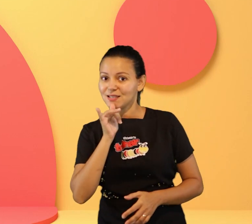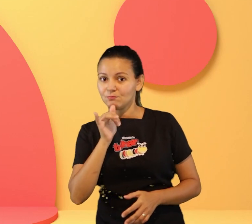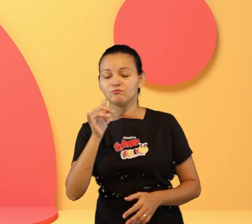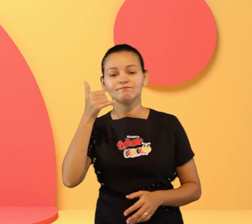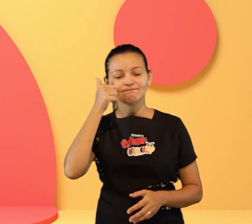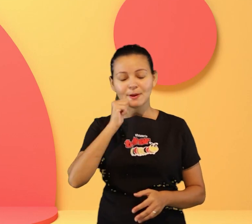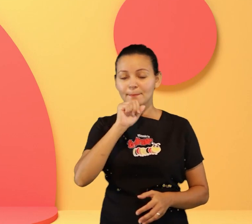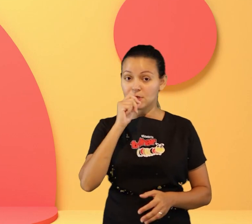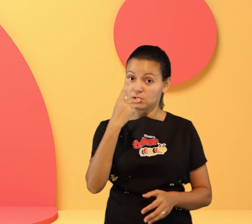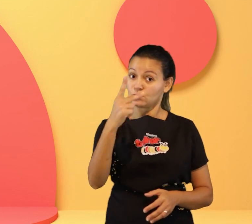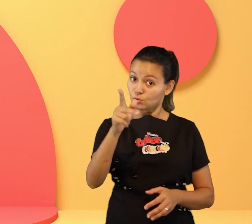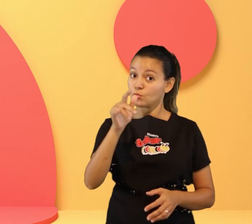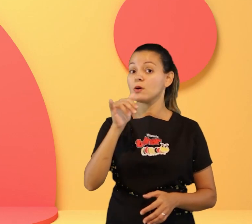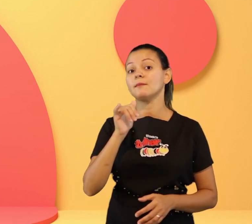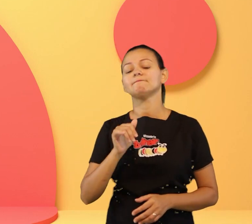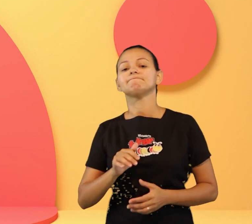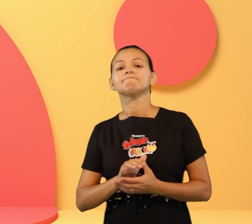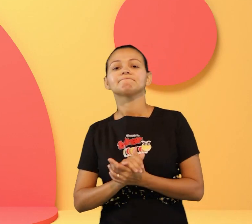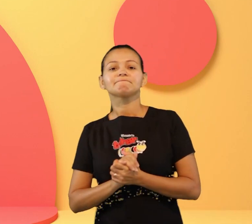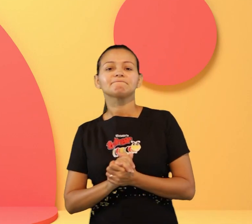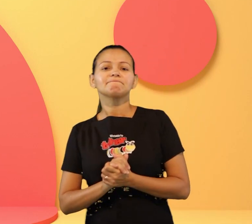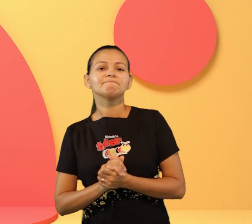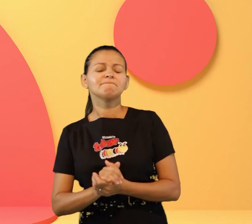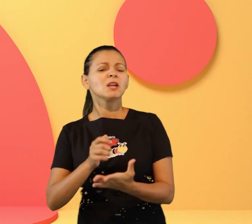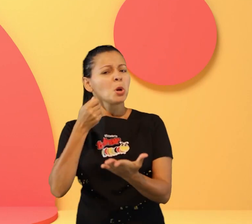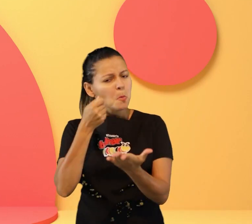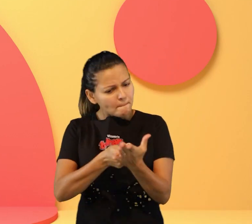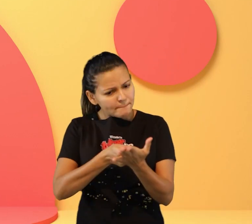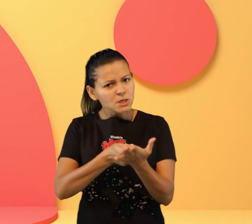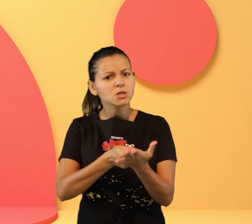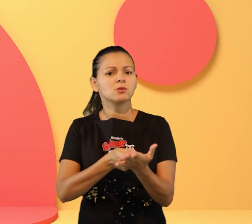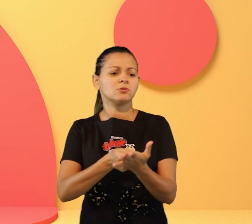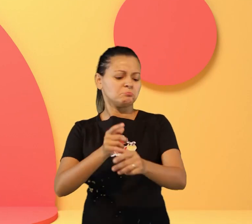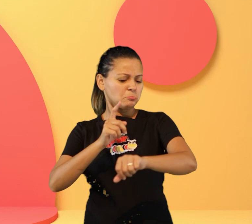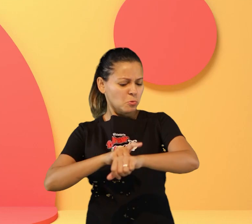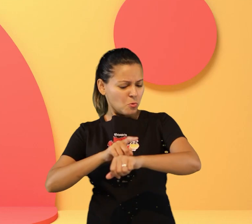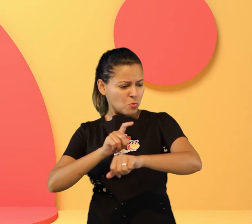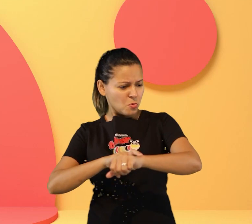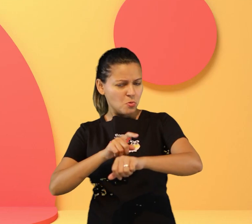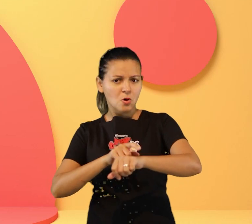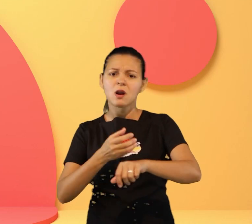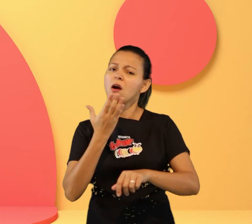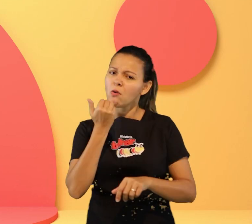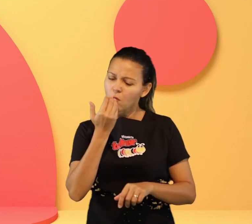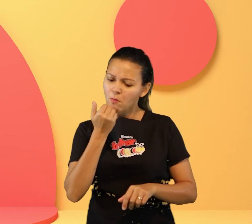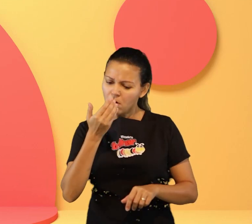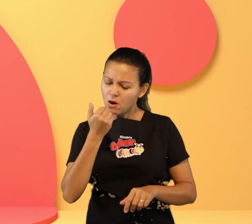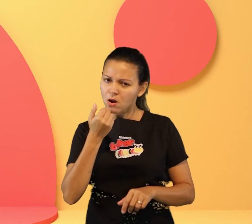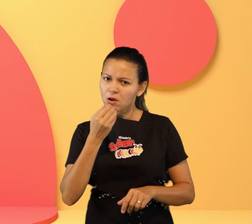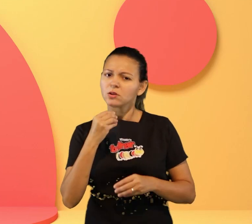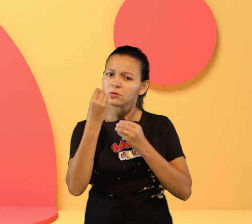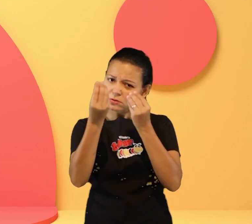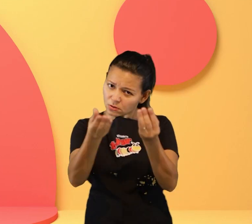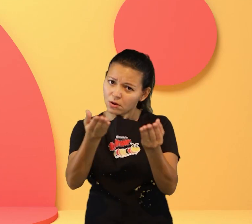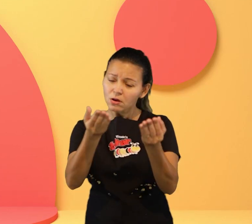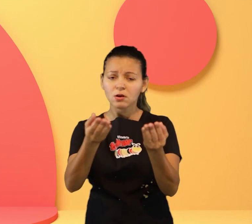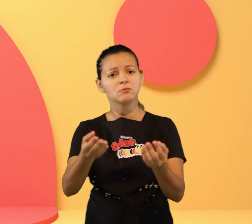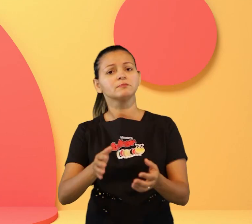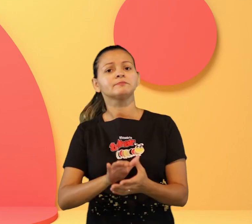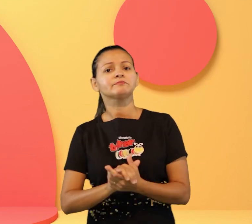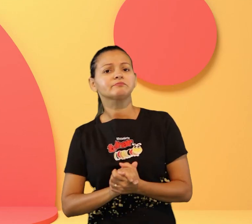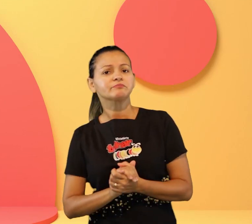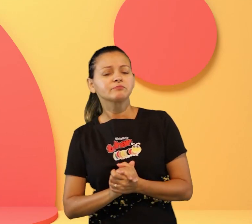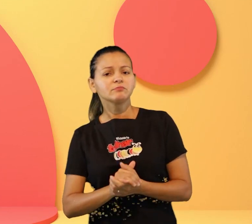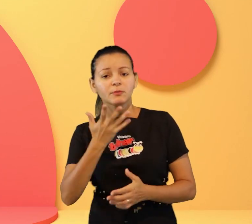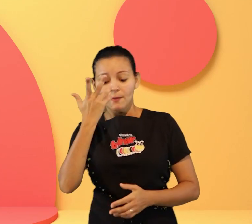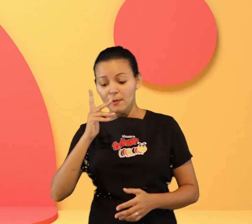almoço e o jantar alimentar o filho Deus ele não tem nenhuma obrigação com relação a gente mas ele nos ama e porque